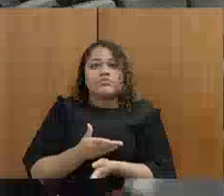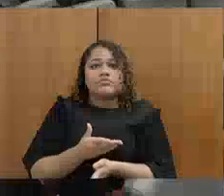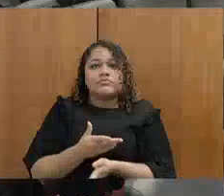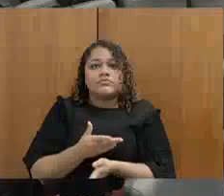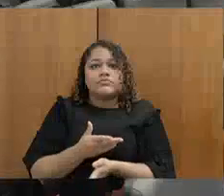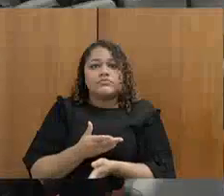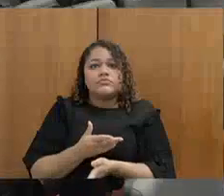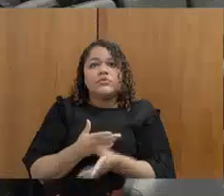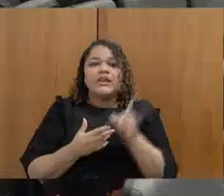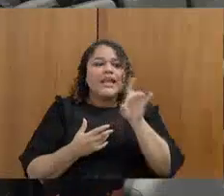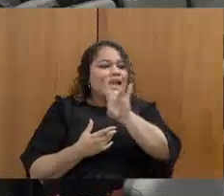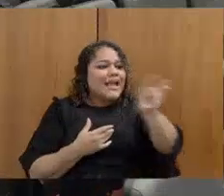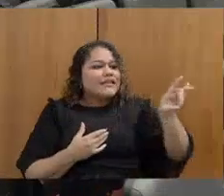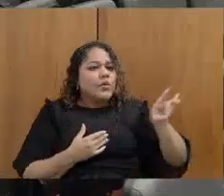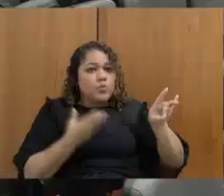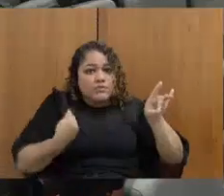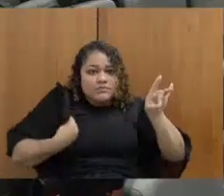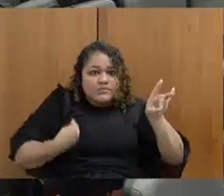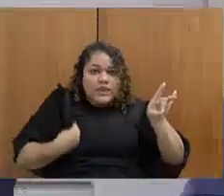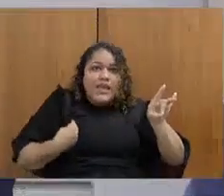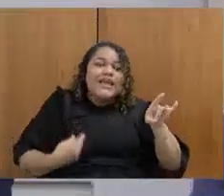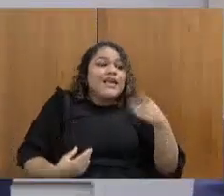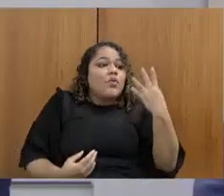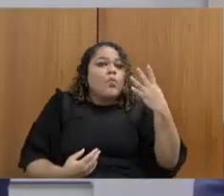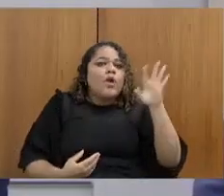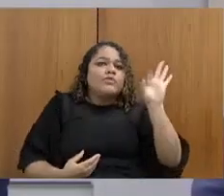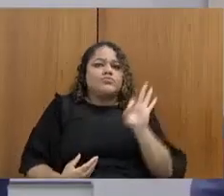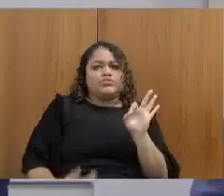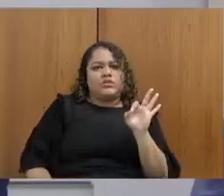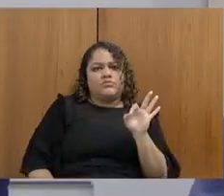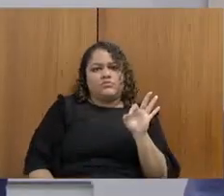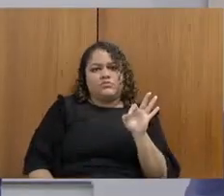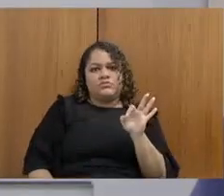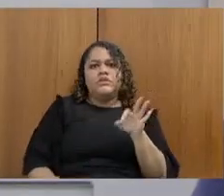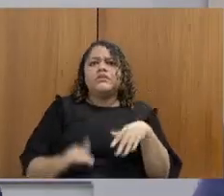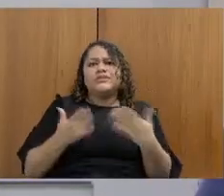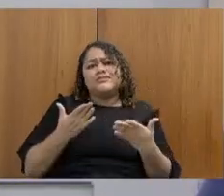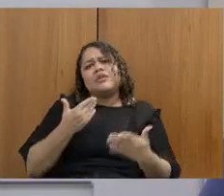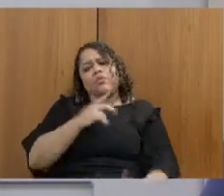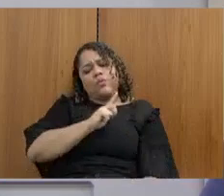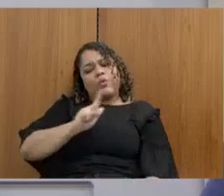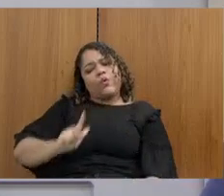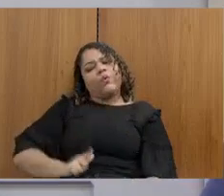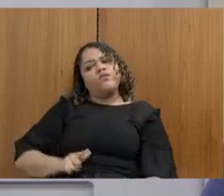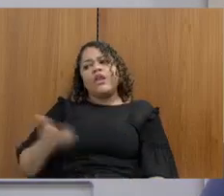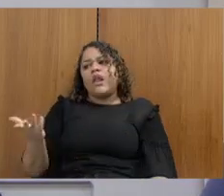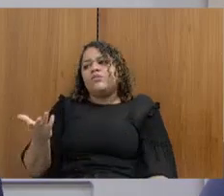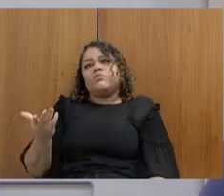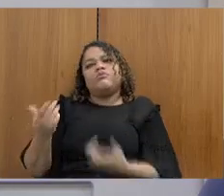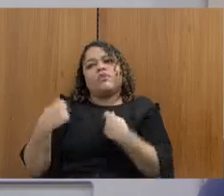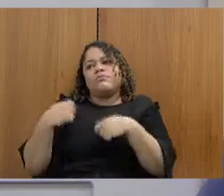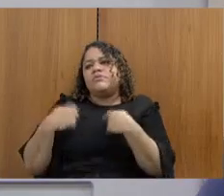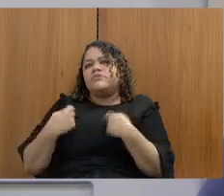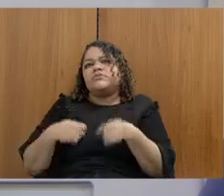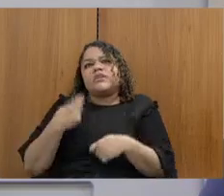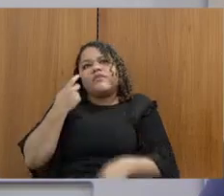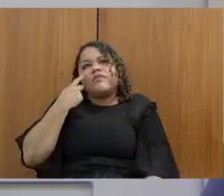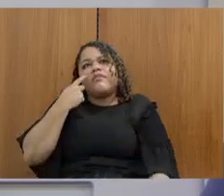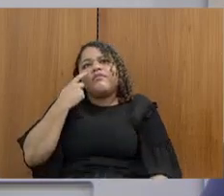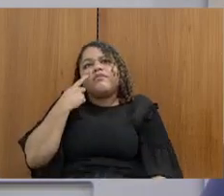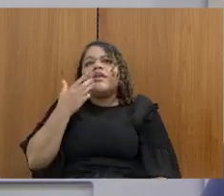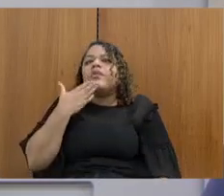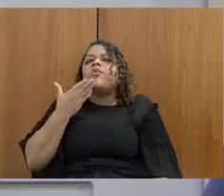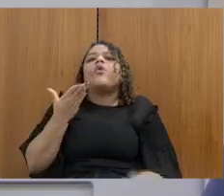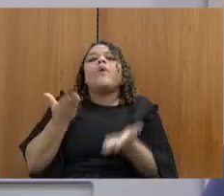seja, é 4%. Eu acho que nós, parlamentares, tínhamos que dizer para o governador assim, olha, governador, nós vamos ter que achar aqui o princípio da lógica e da